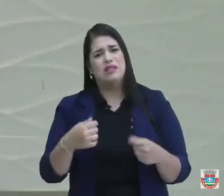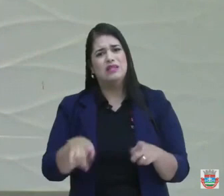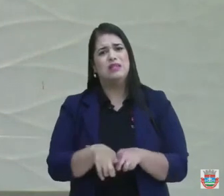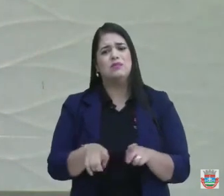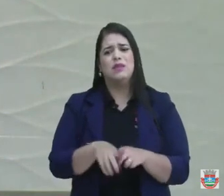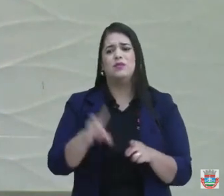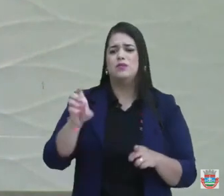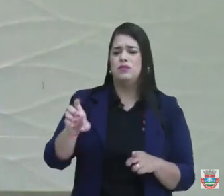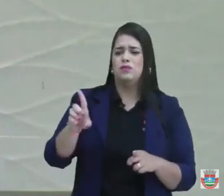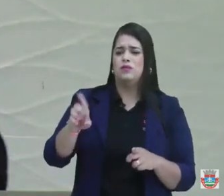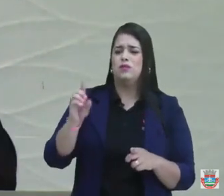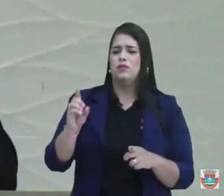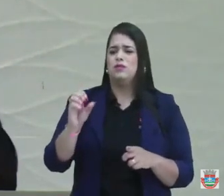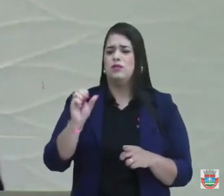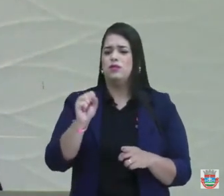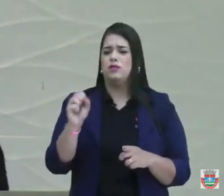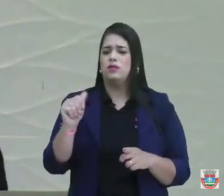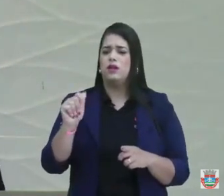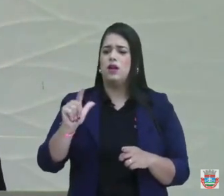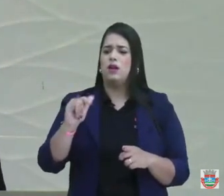Fizemos um lá no Zezinho.